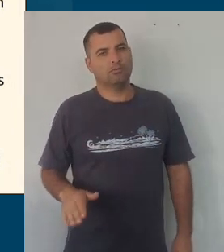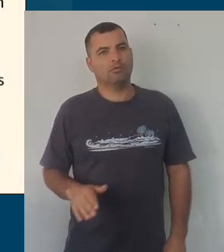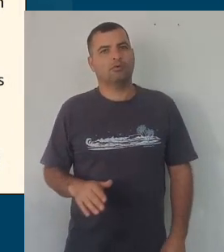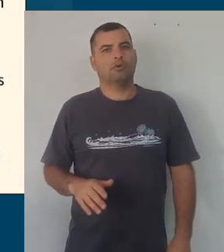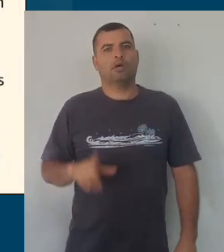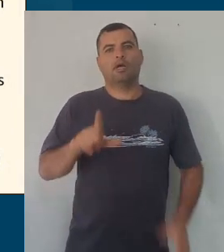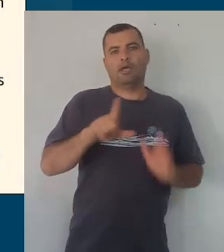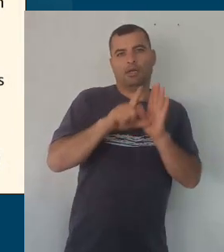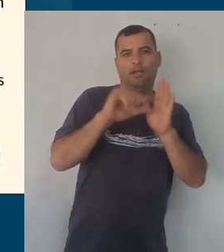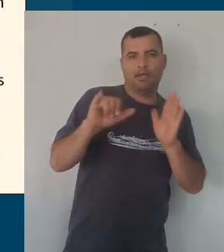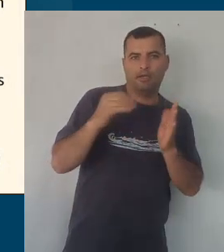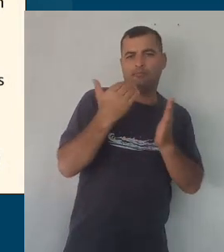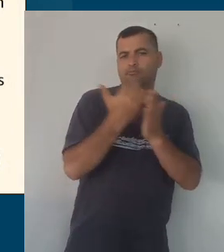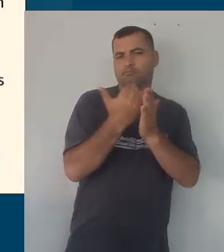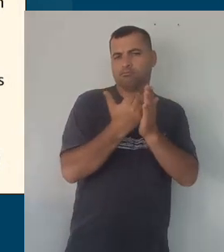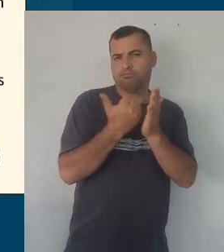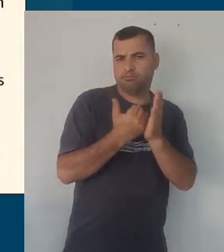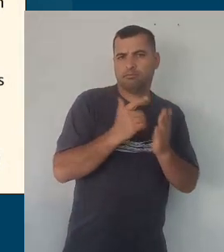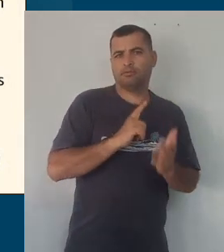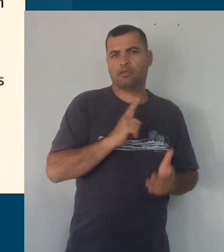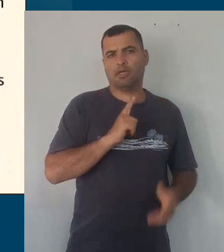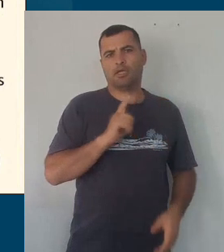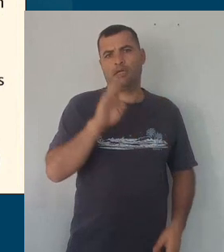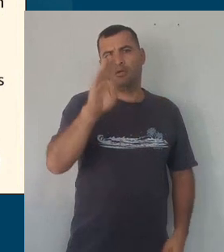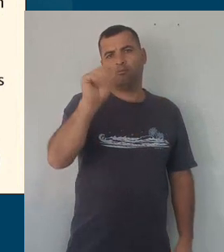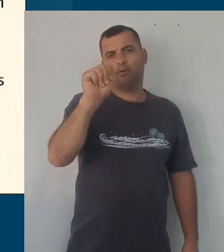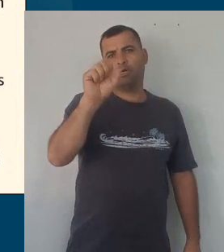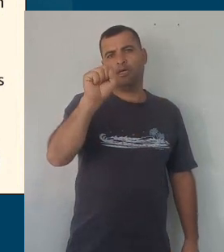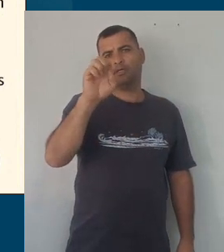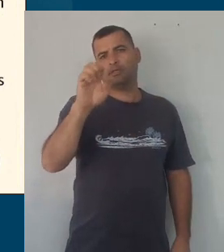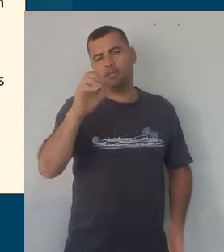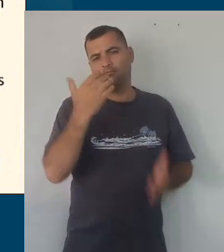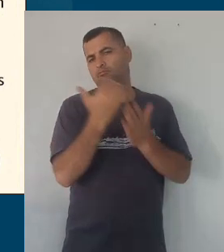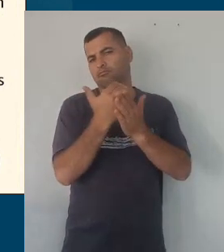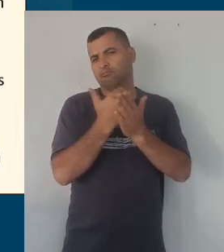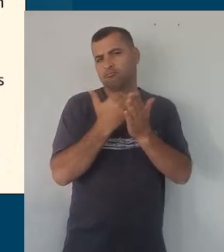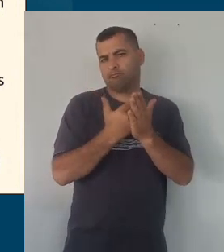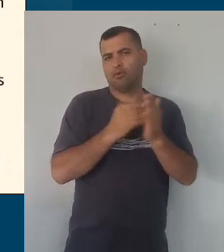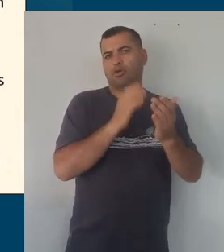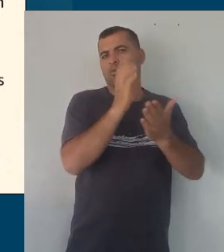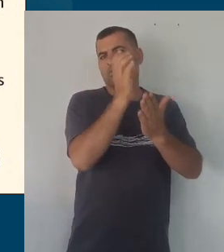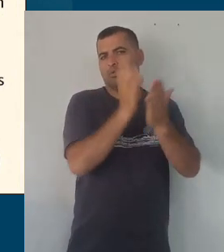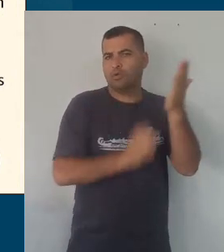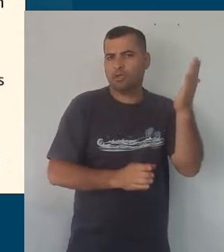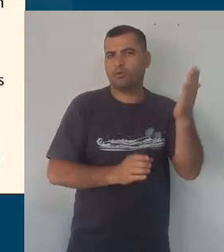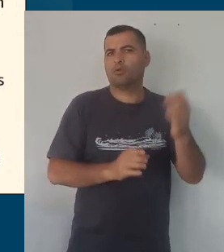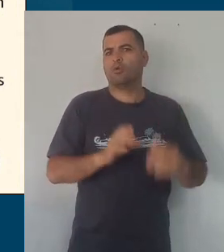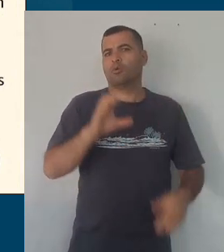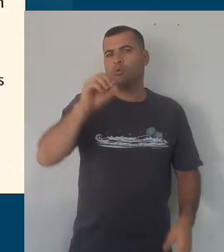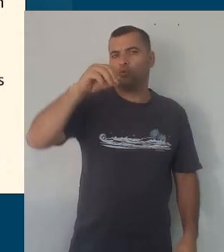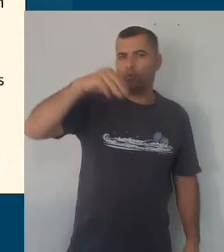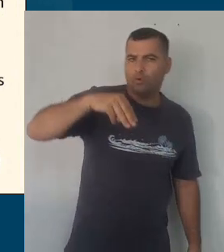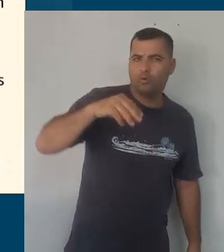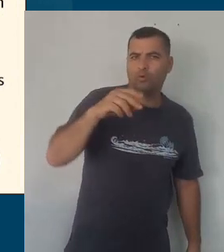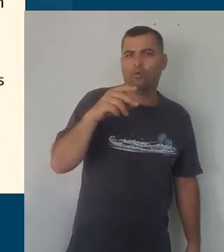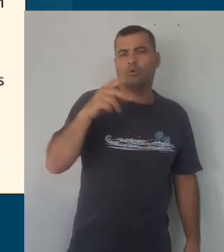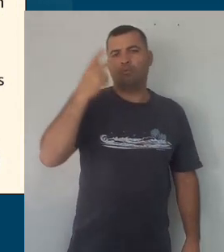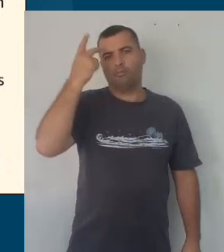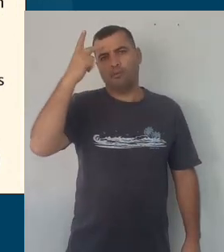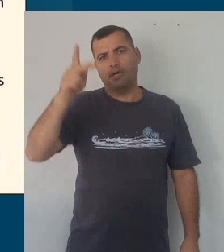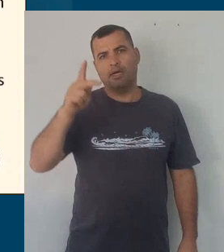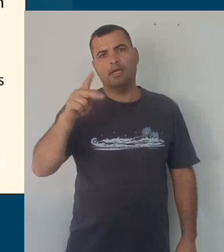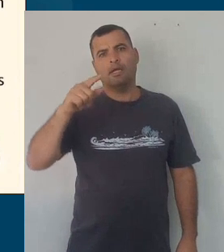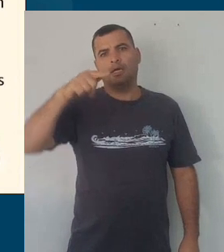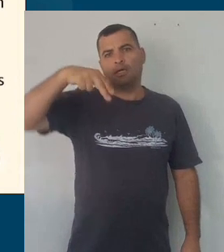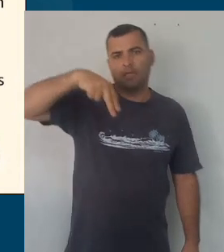legais, dos princípios e bases conceituais, como se organiza o currículo com, para e da